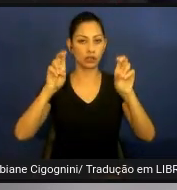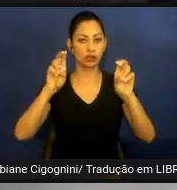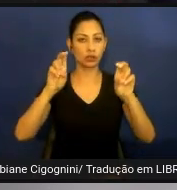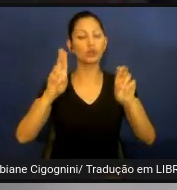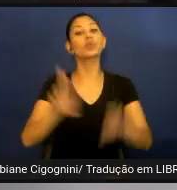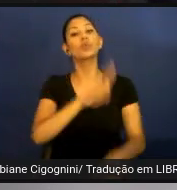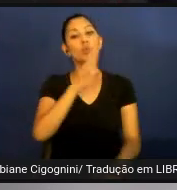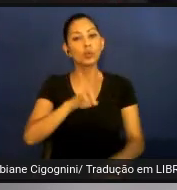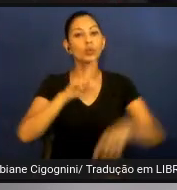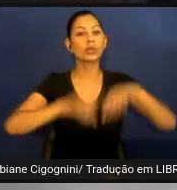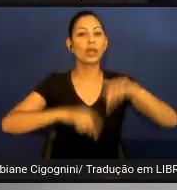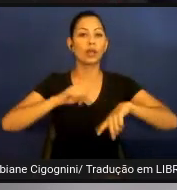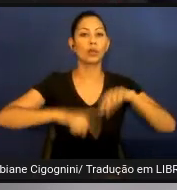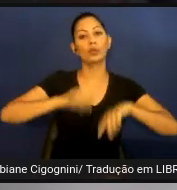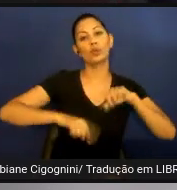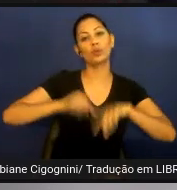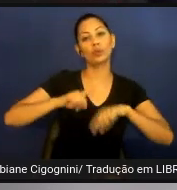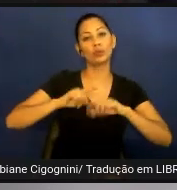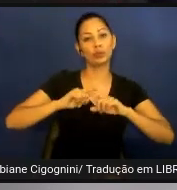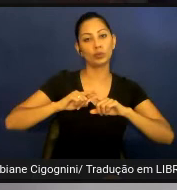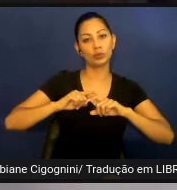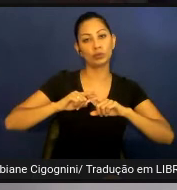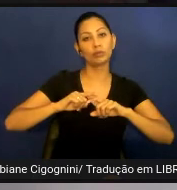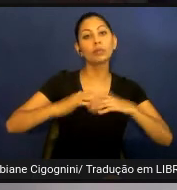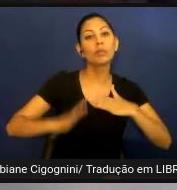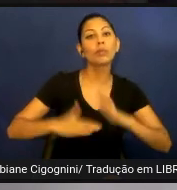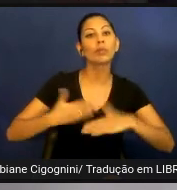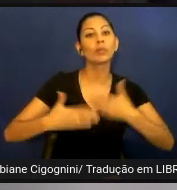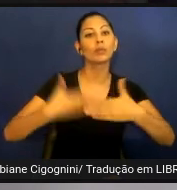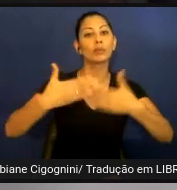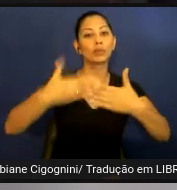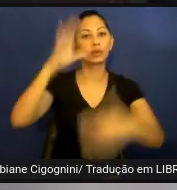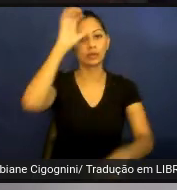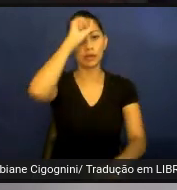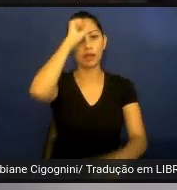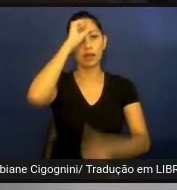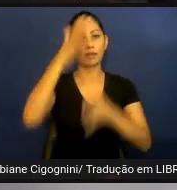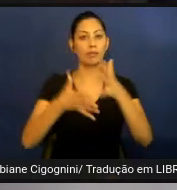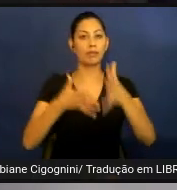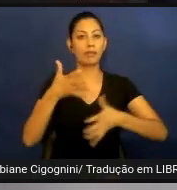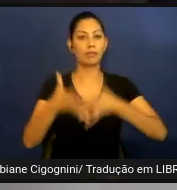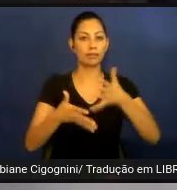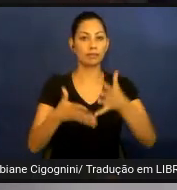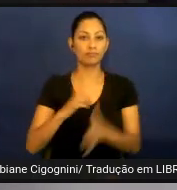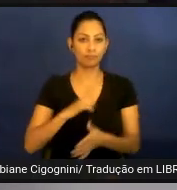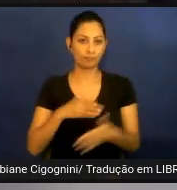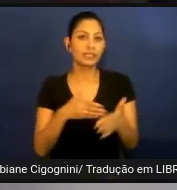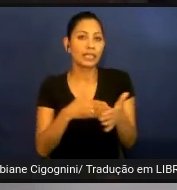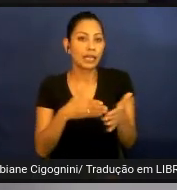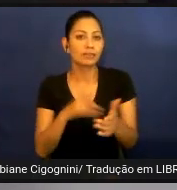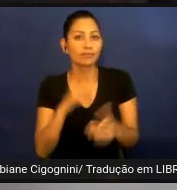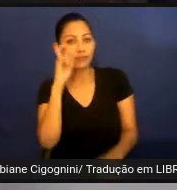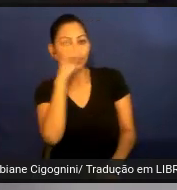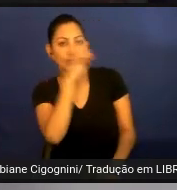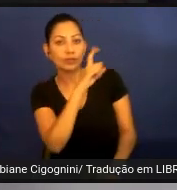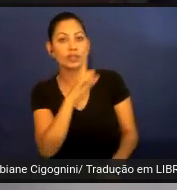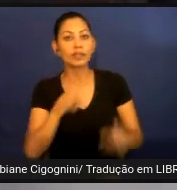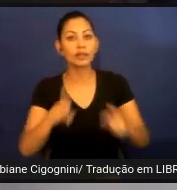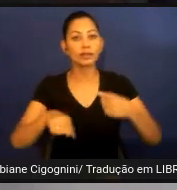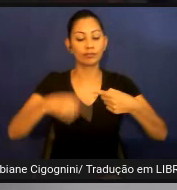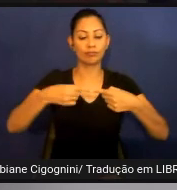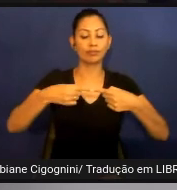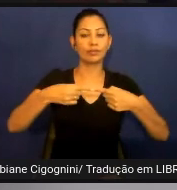recursos no processo de aprendizagem de Libras tivemos algumas dificuldades como por exemplo a conexão com a internet